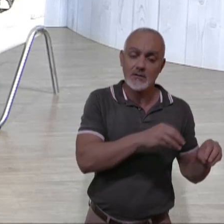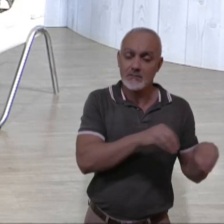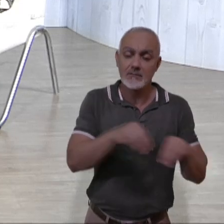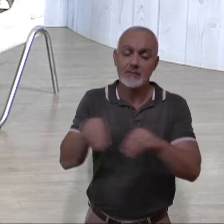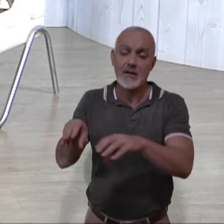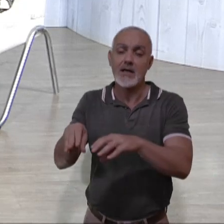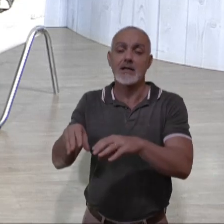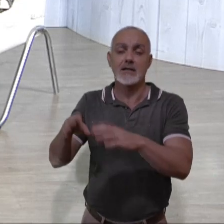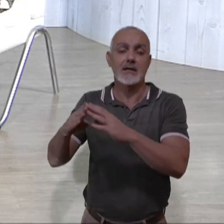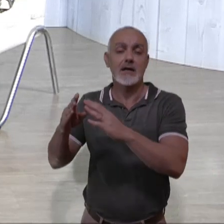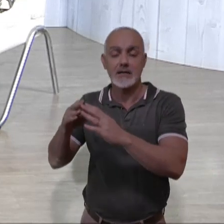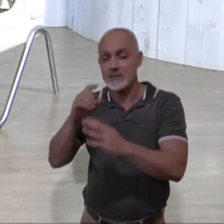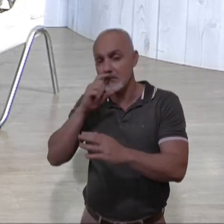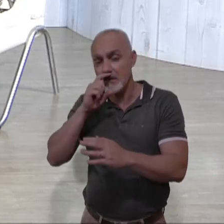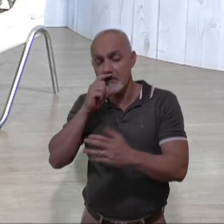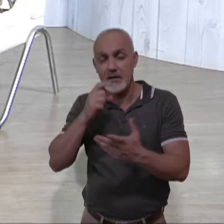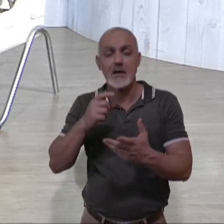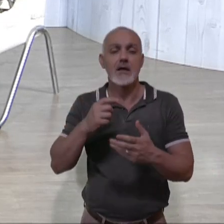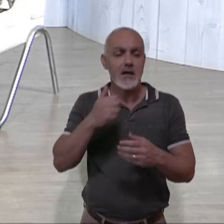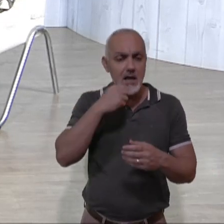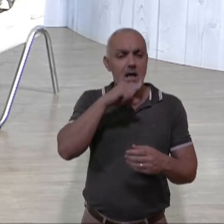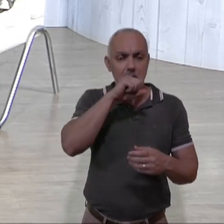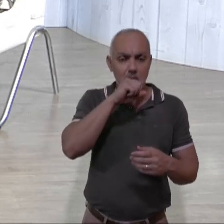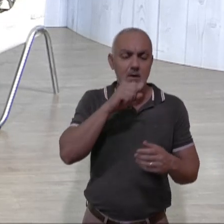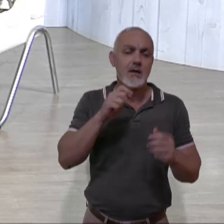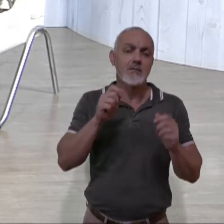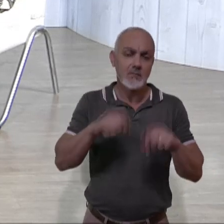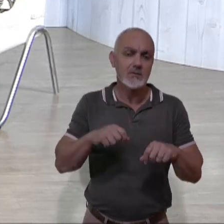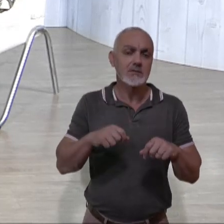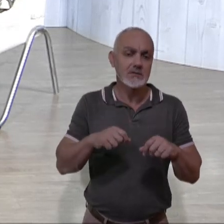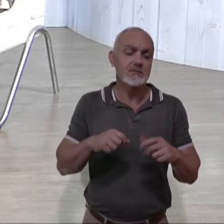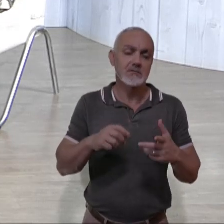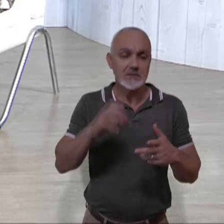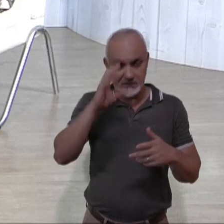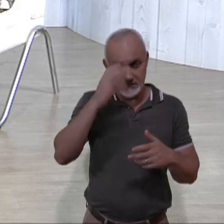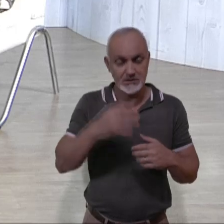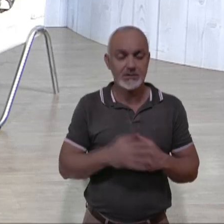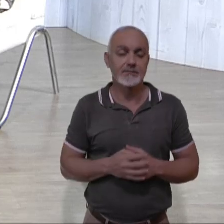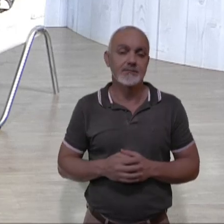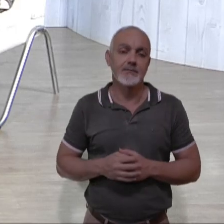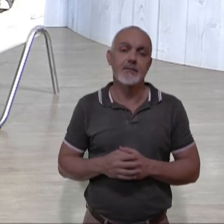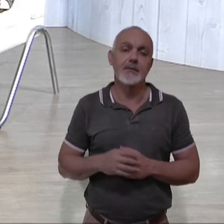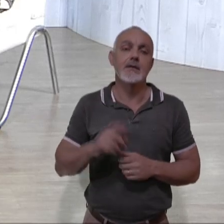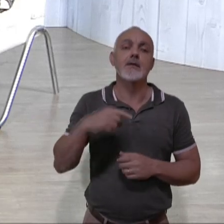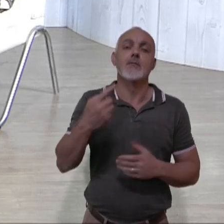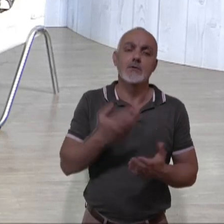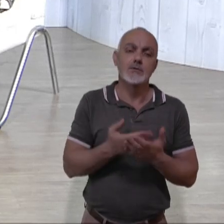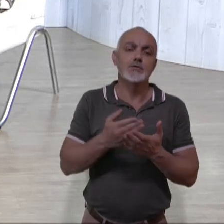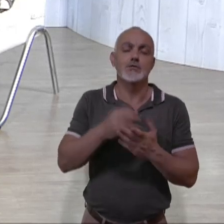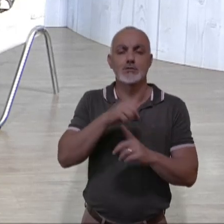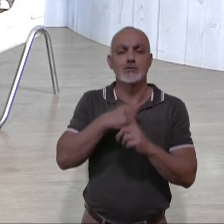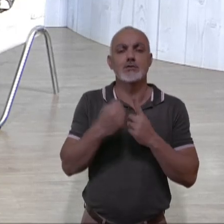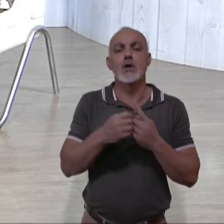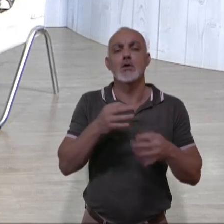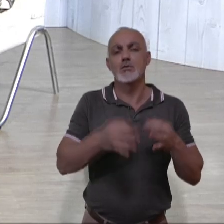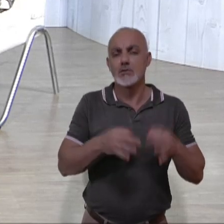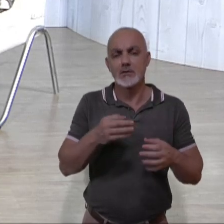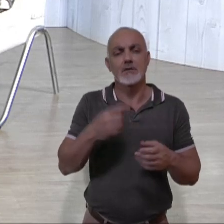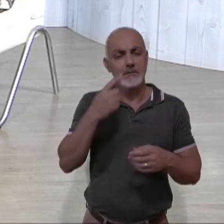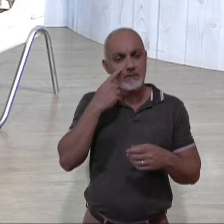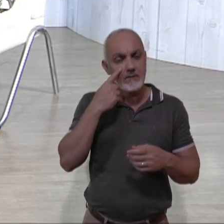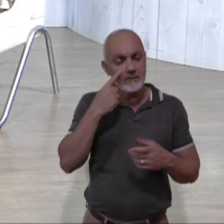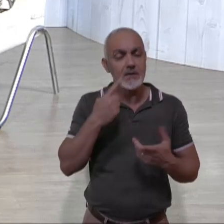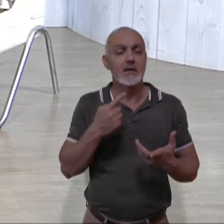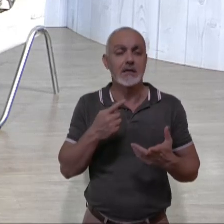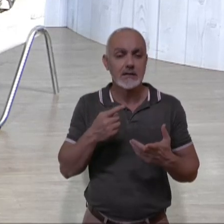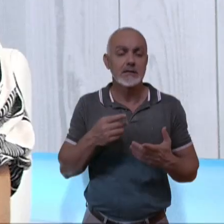quer ir para a casa do pai. A mãe tem alguma autonomia nesse caso? Certo. desse estudo social, o juiz verificando que existe um